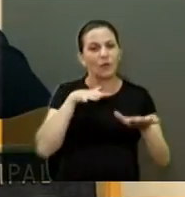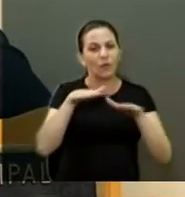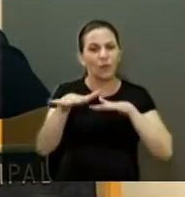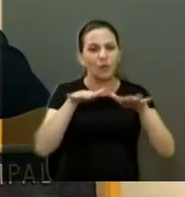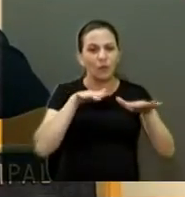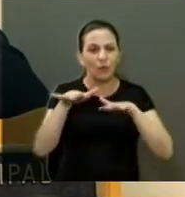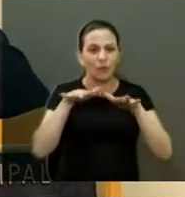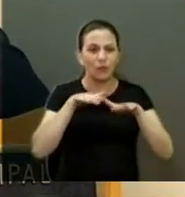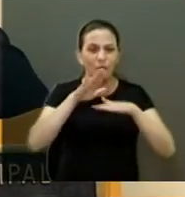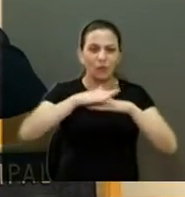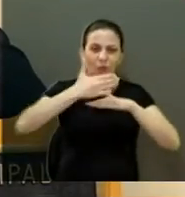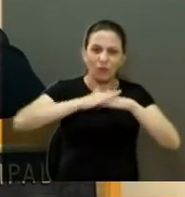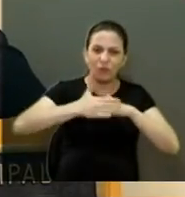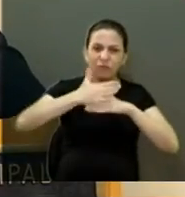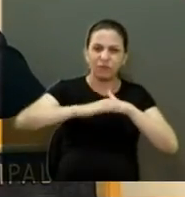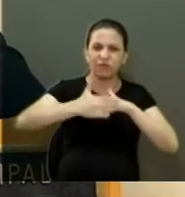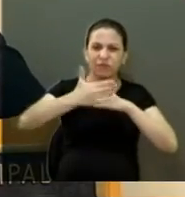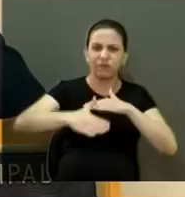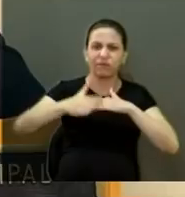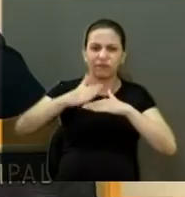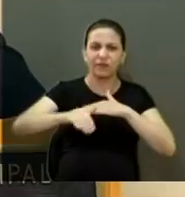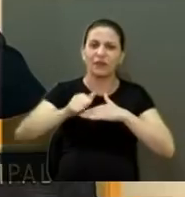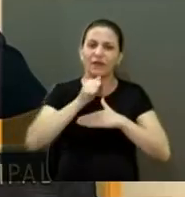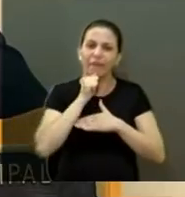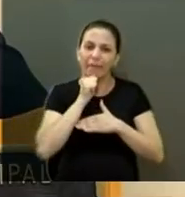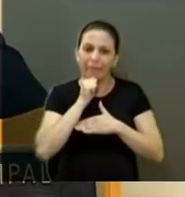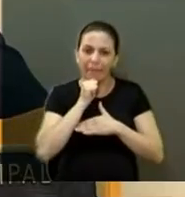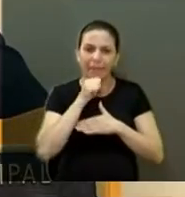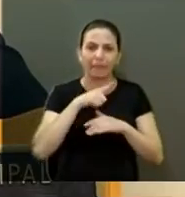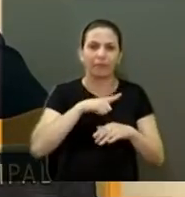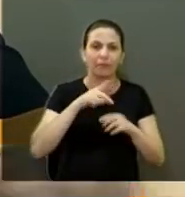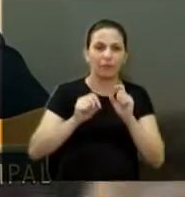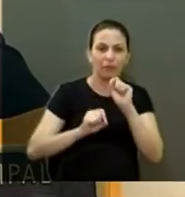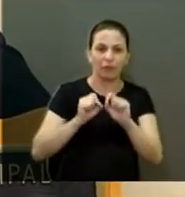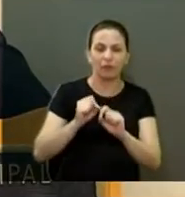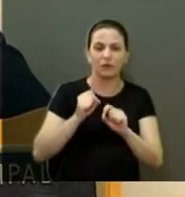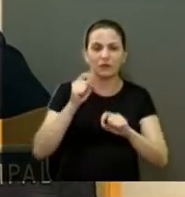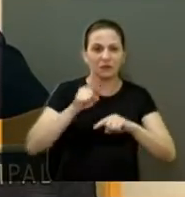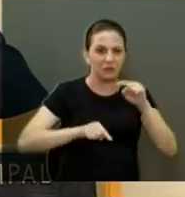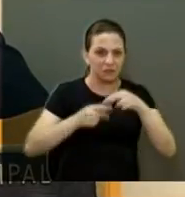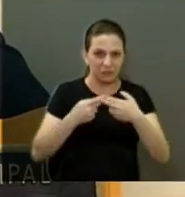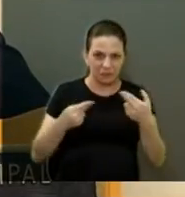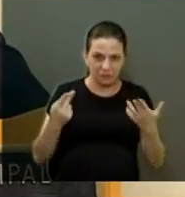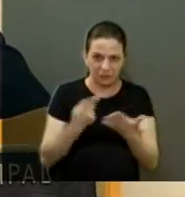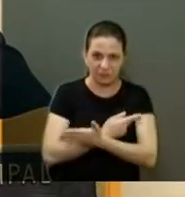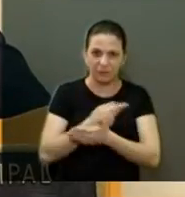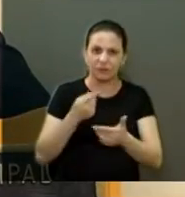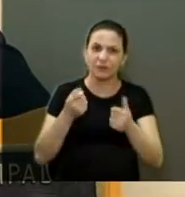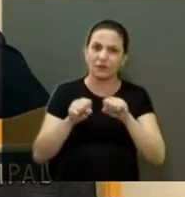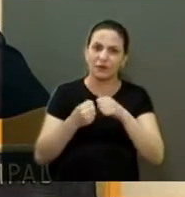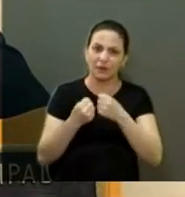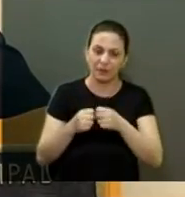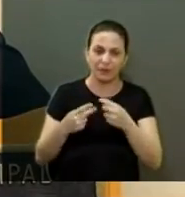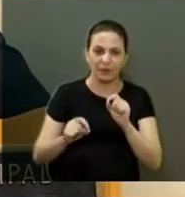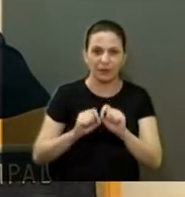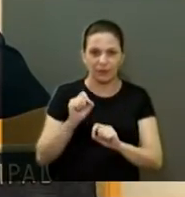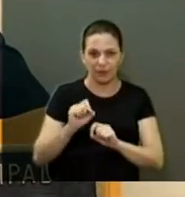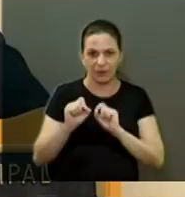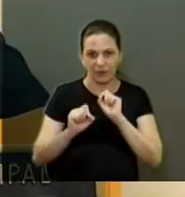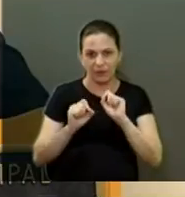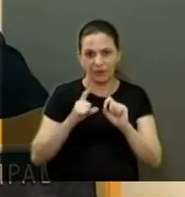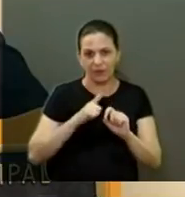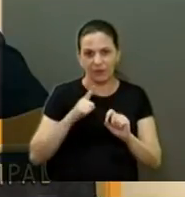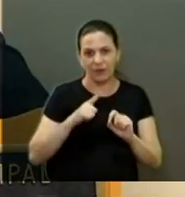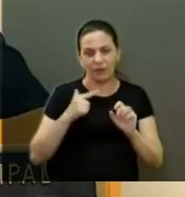sobre os buracos, risco de acidente, risco de dano material, enfim. E foi resolvido, a gente tem que enaltecer aqui